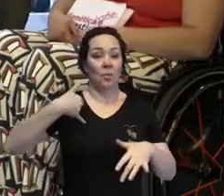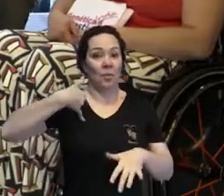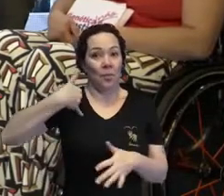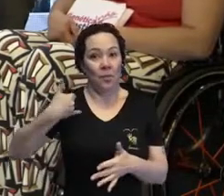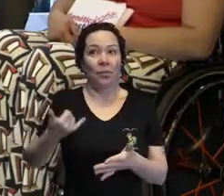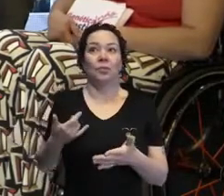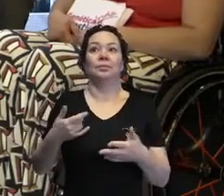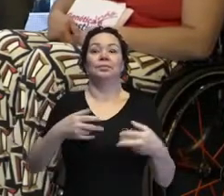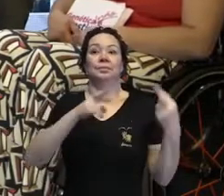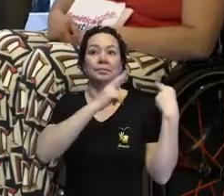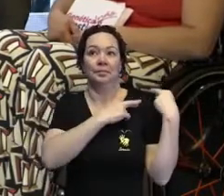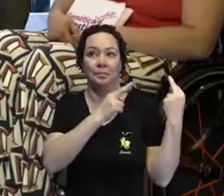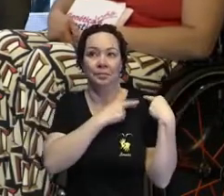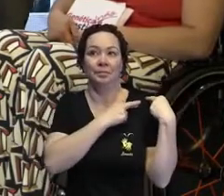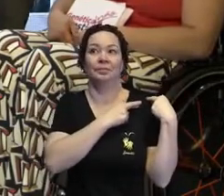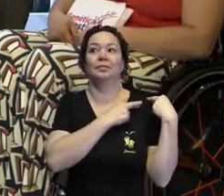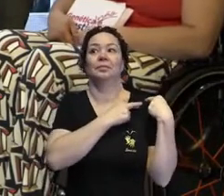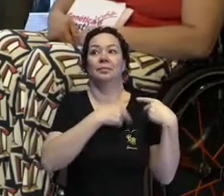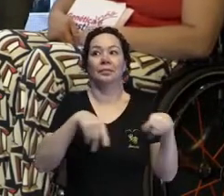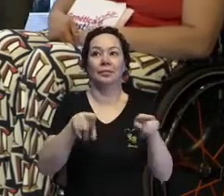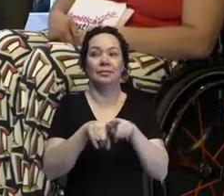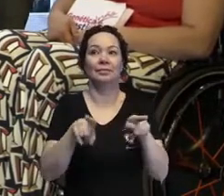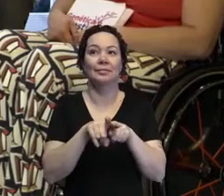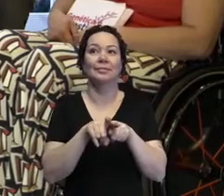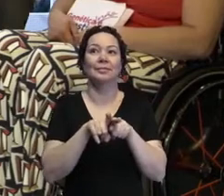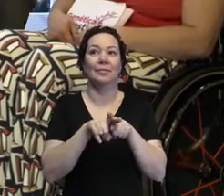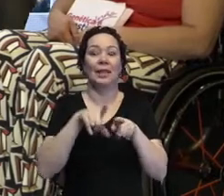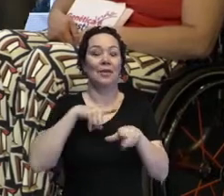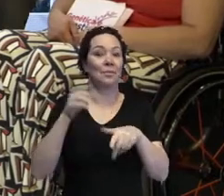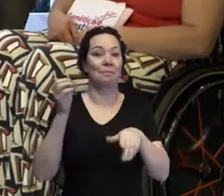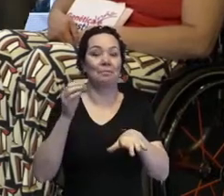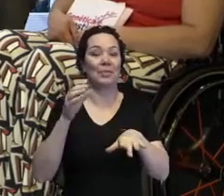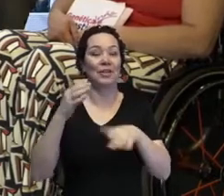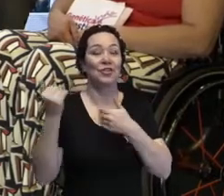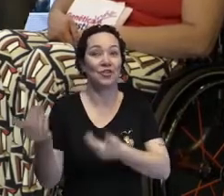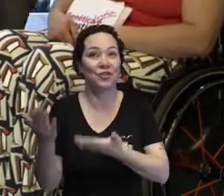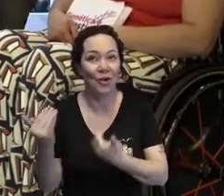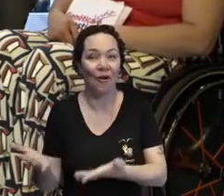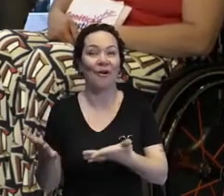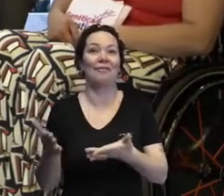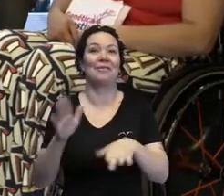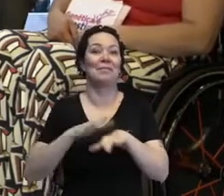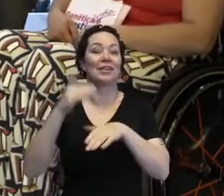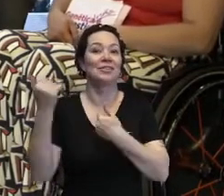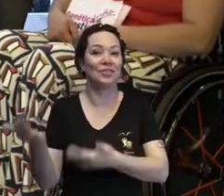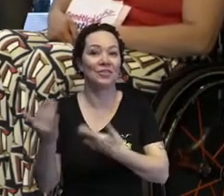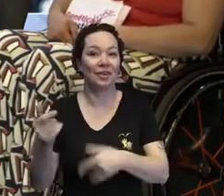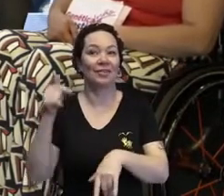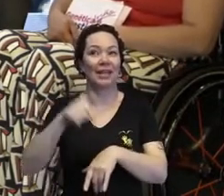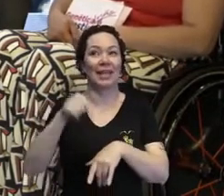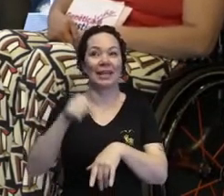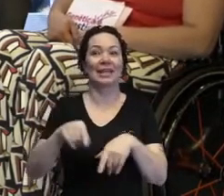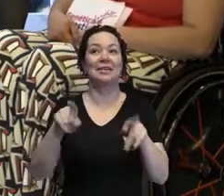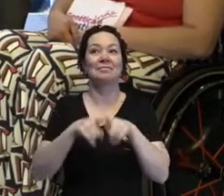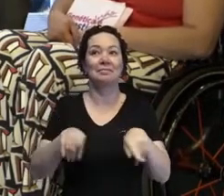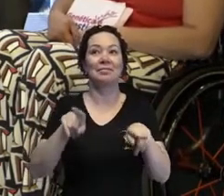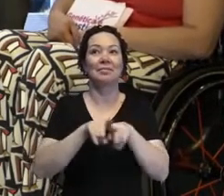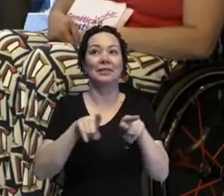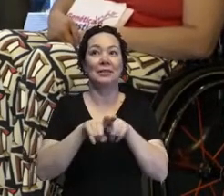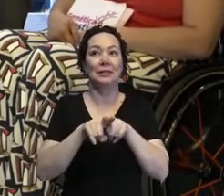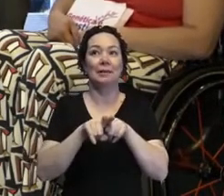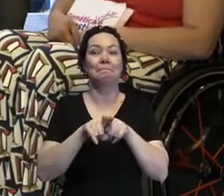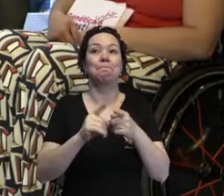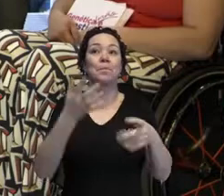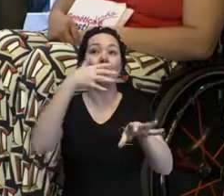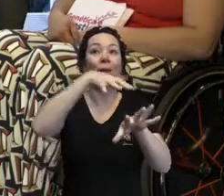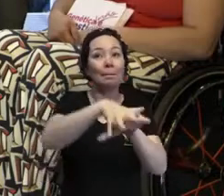responsabilidade muito grande também ser a mais nova daqui, mas a mentalidade inclusiva